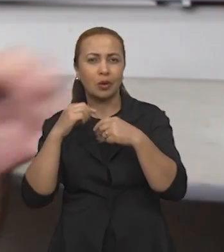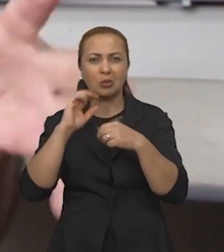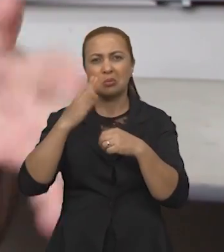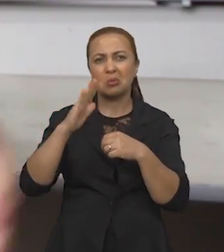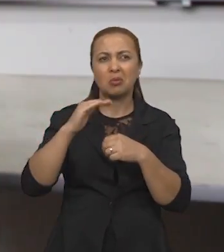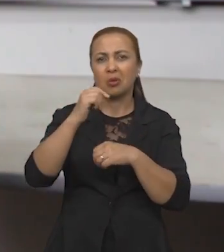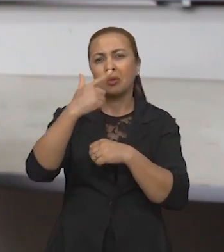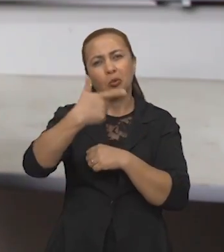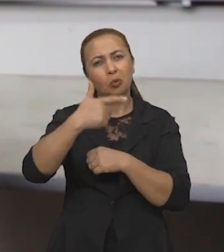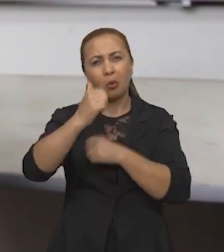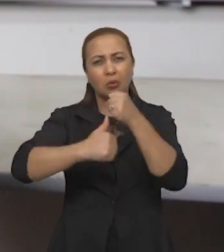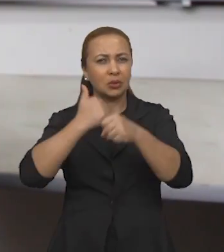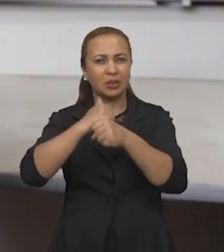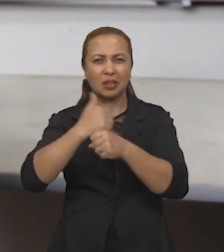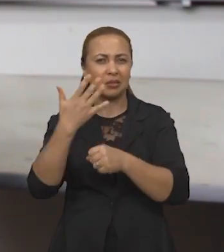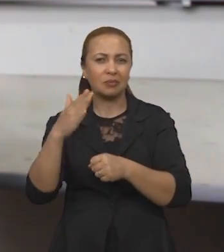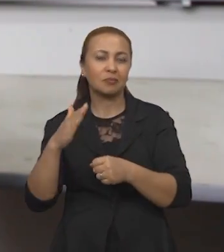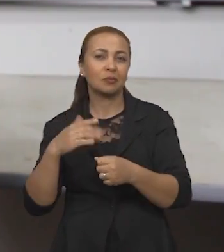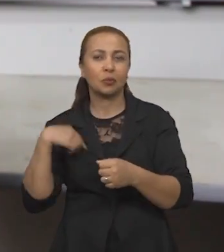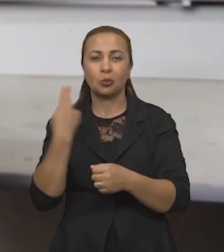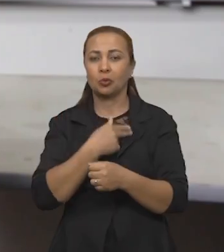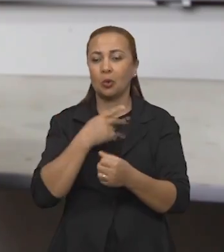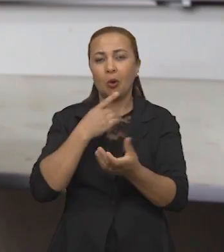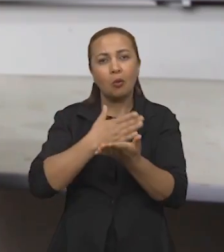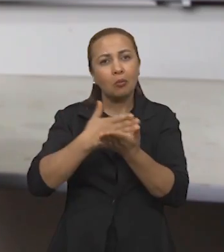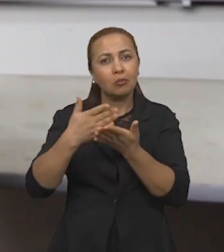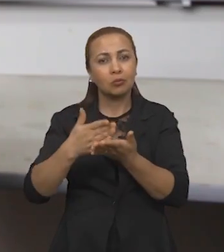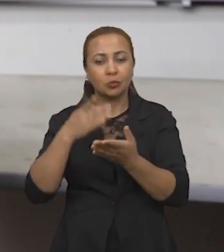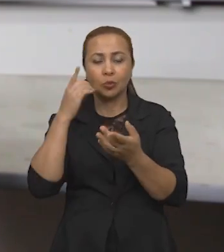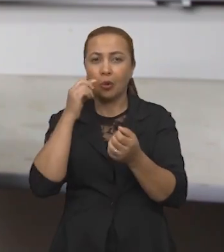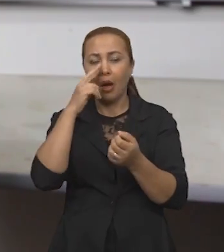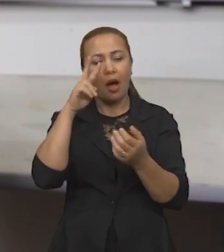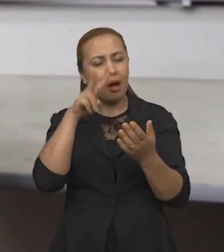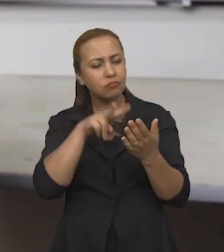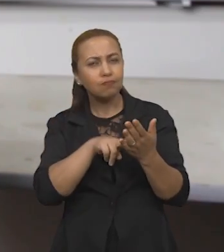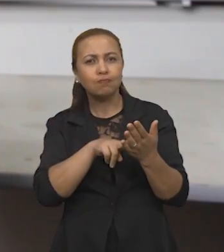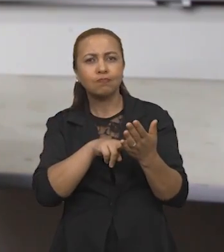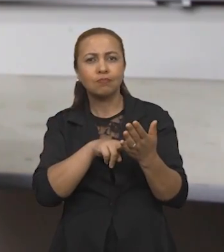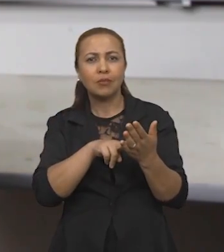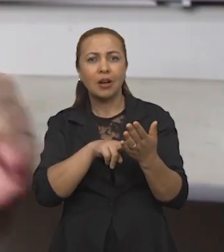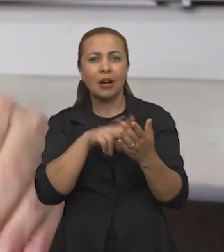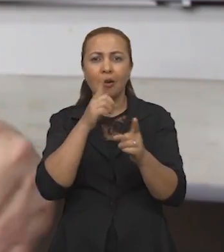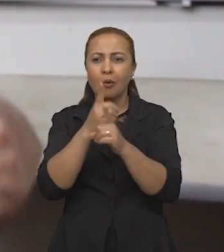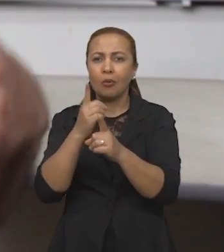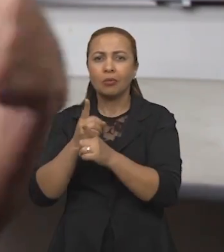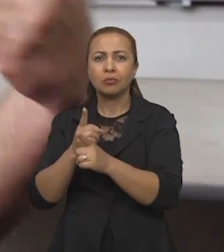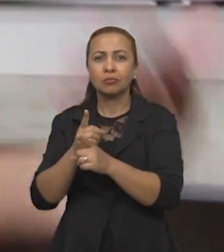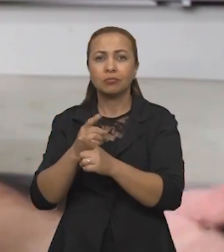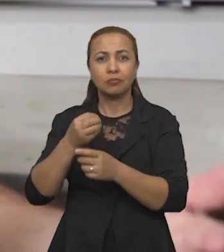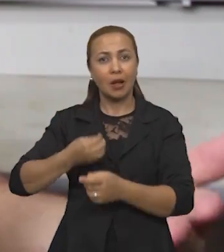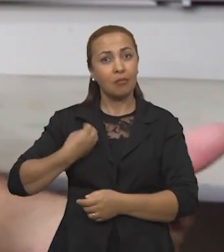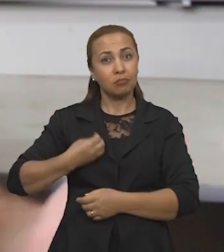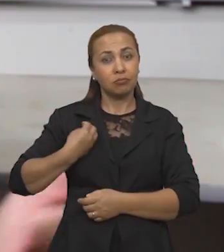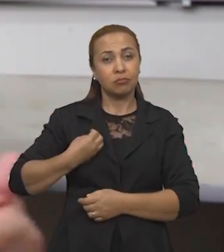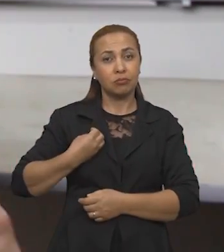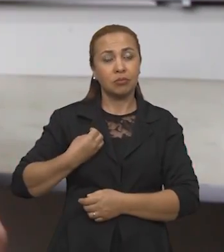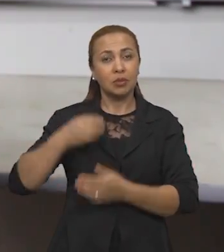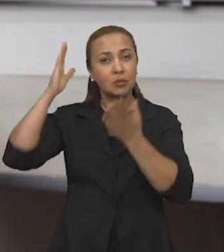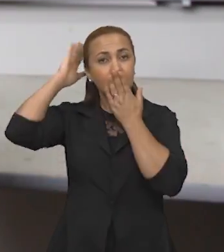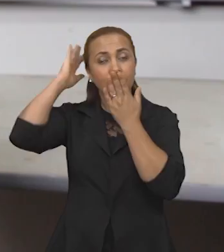para cá, dois anos e meio aproximadamente, nós começamos a identificar a presença tupi